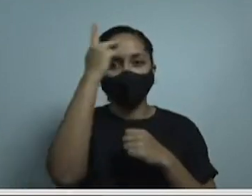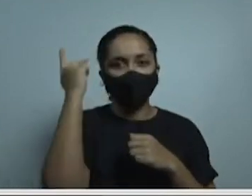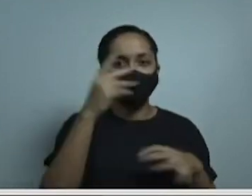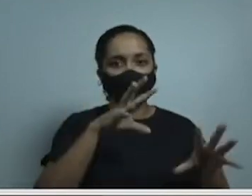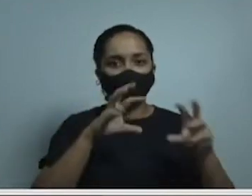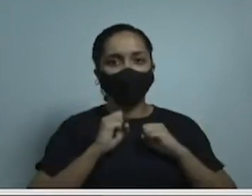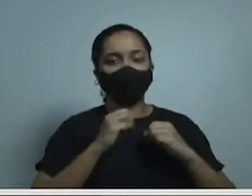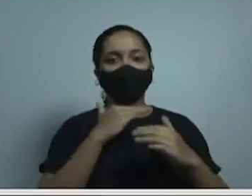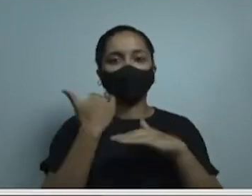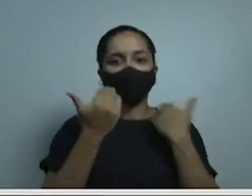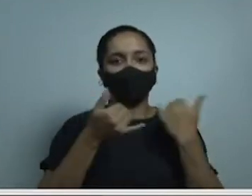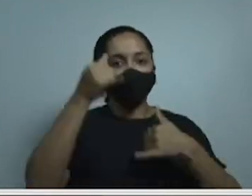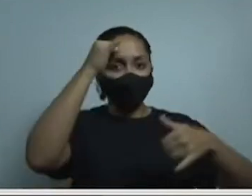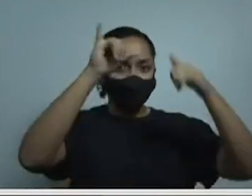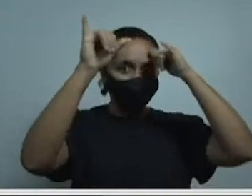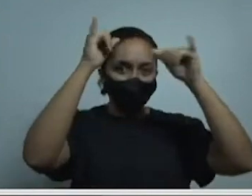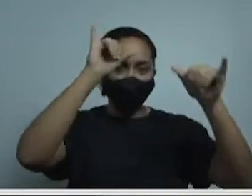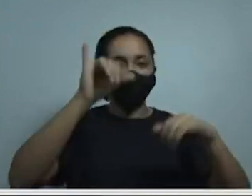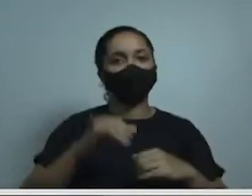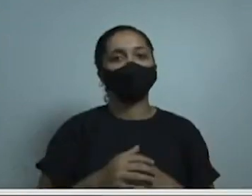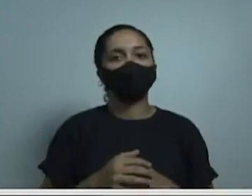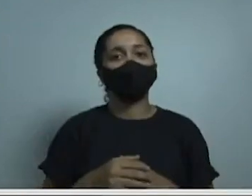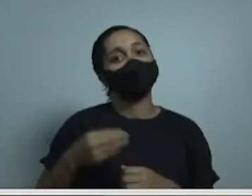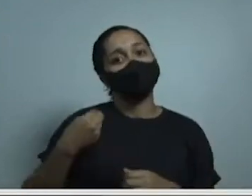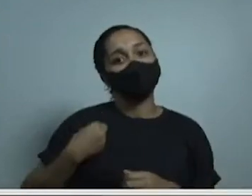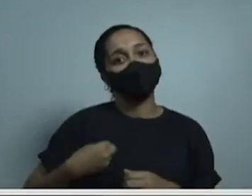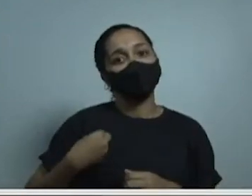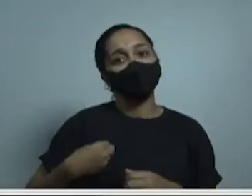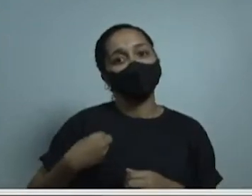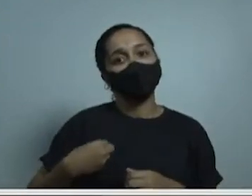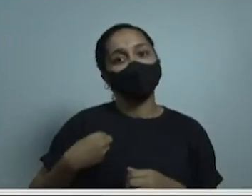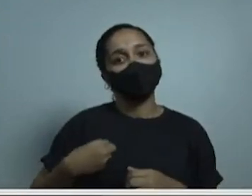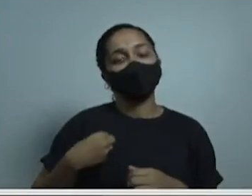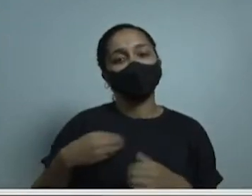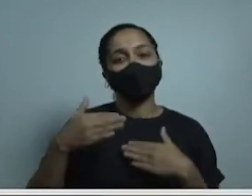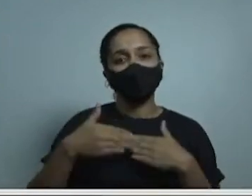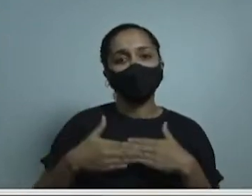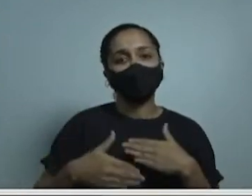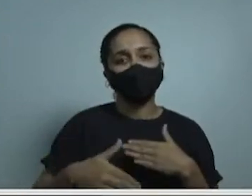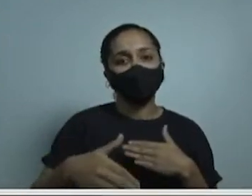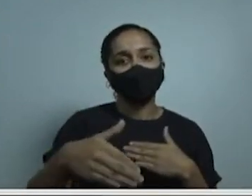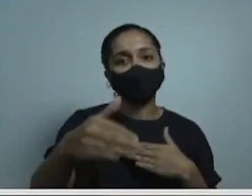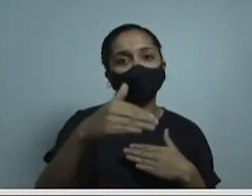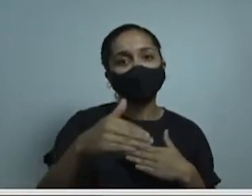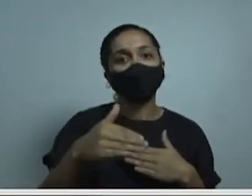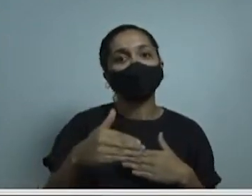continuar a vida na maior normalidade possível.